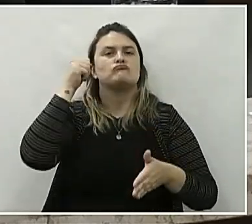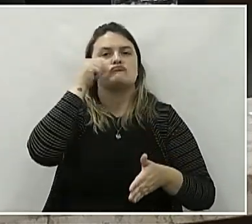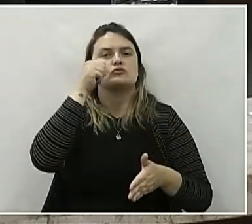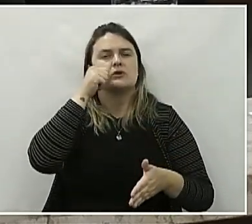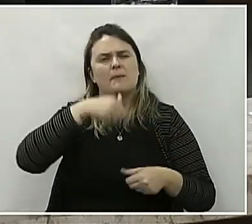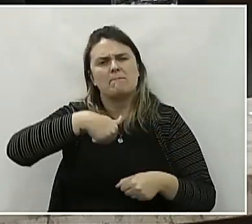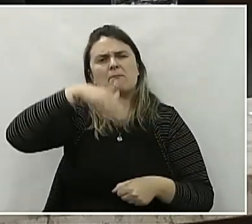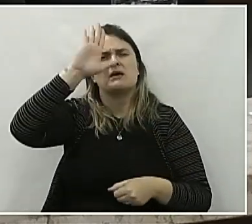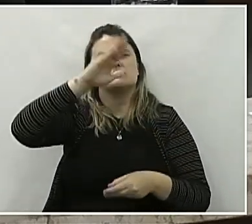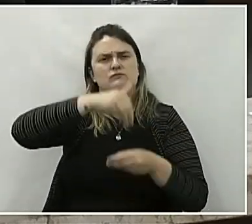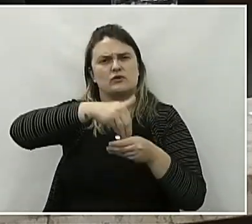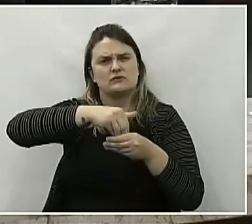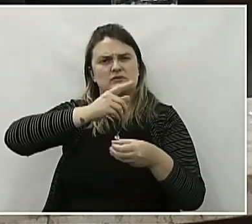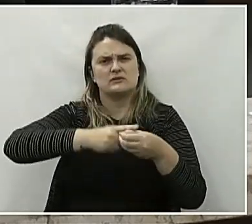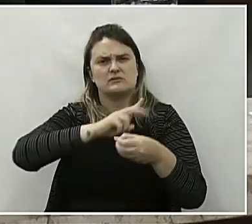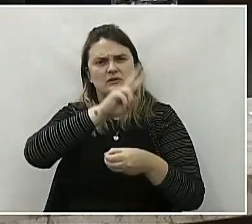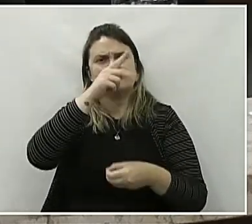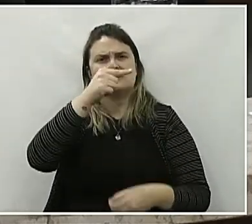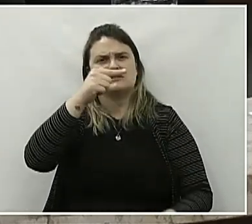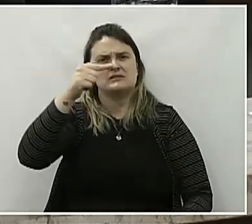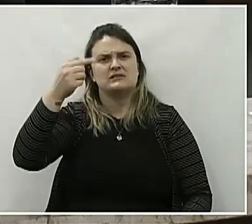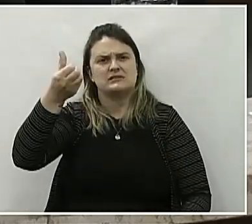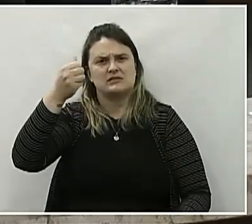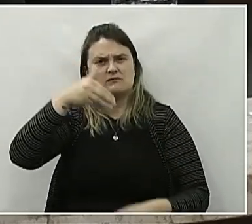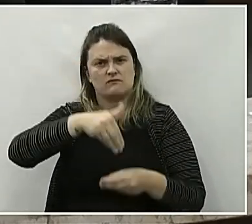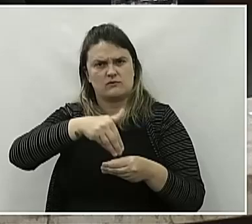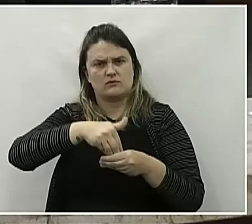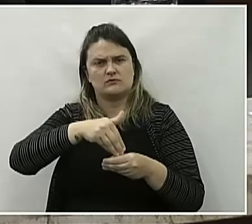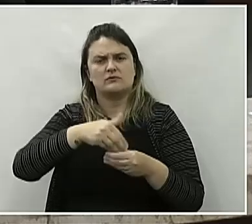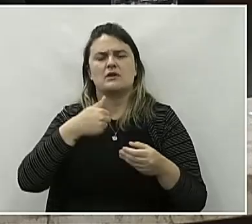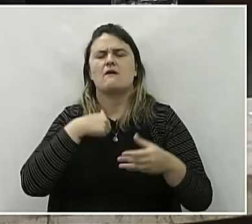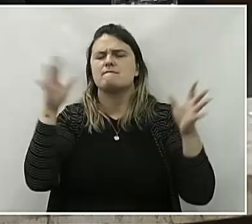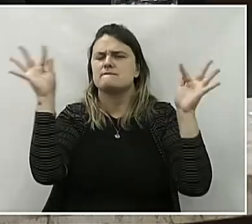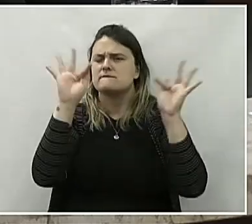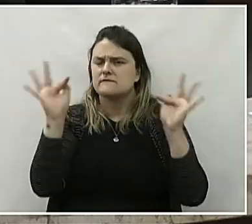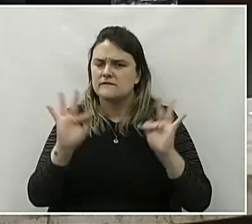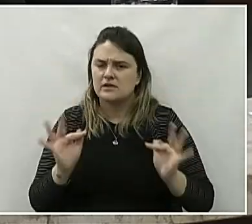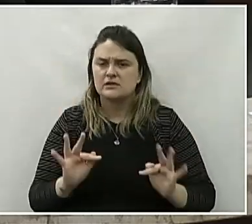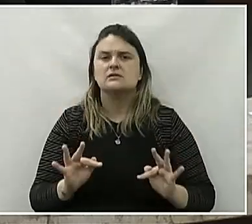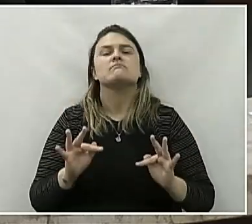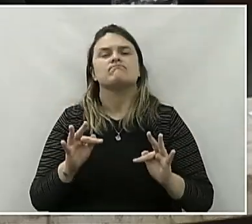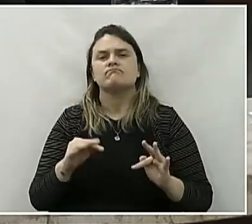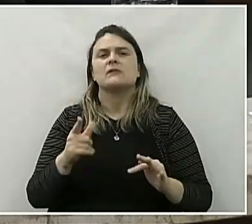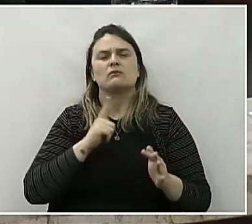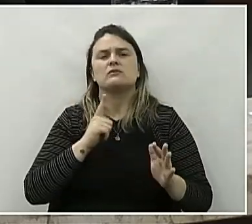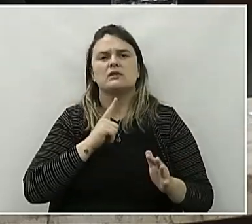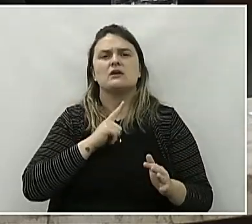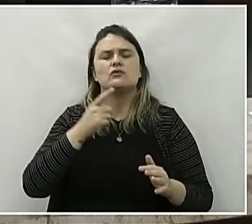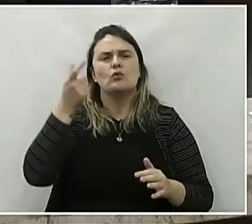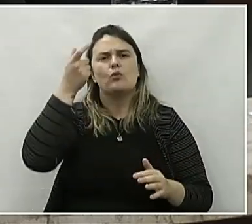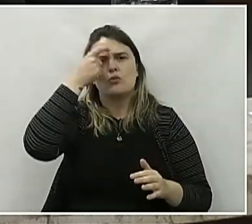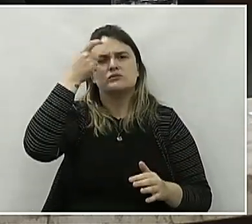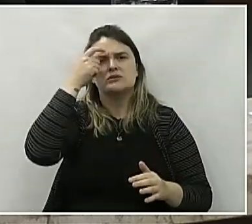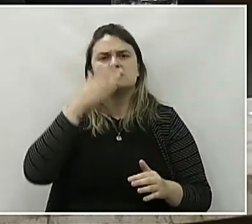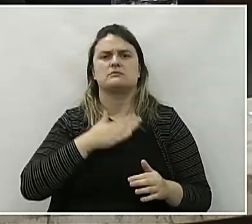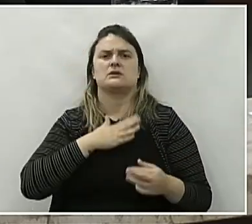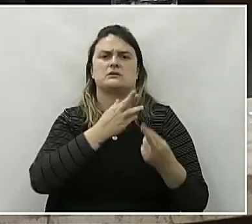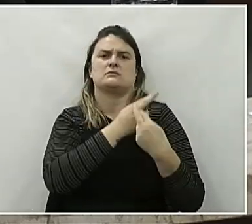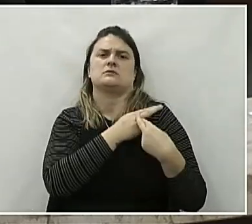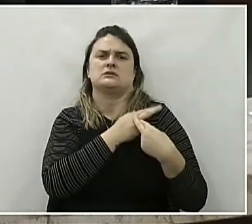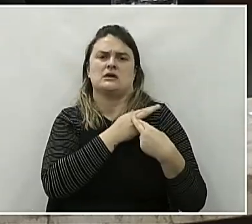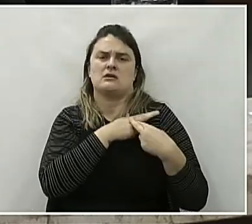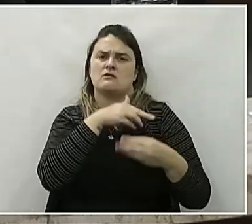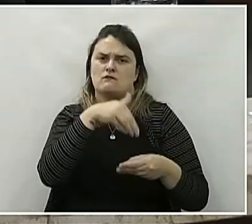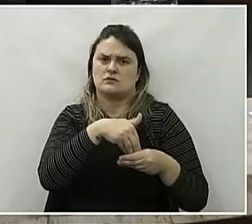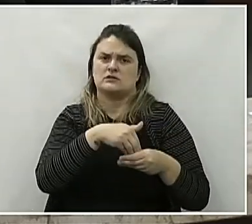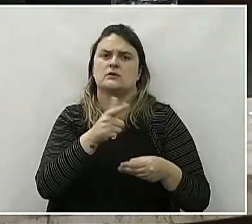foi a mais votada da cidade com 776 votos. Então, eu estou muito feliz com isso, eu tenho plena ciência da responsabilidade que essa